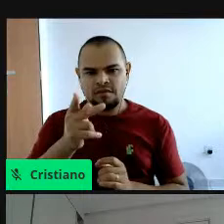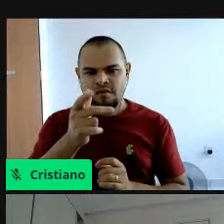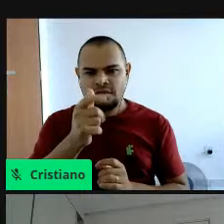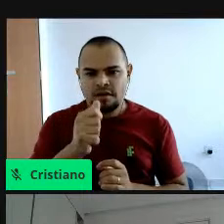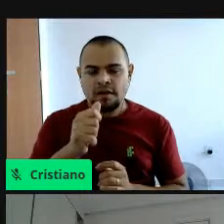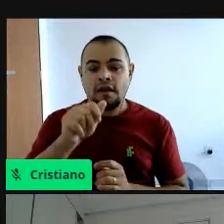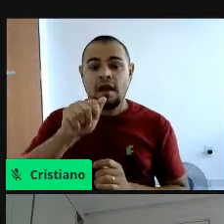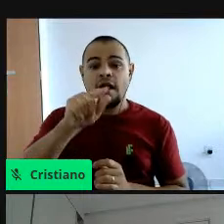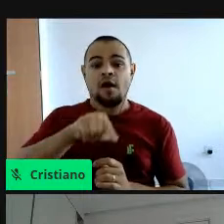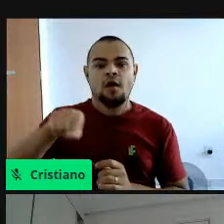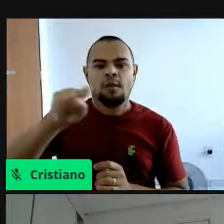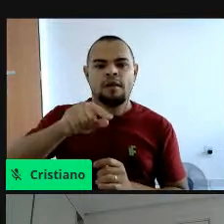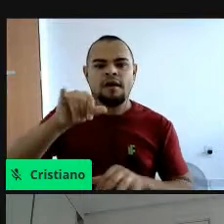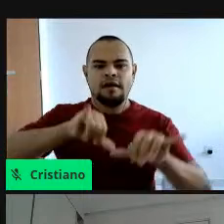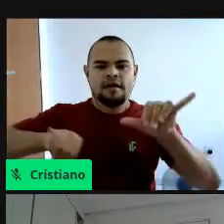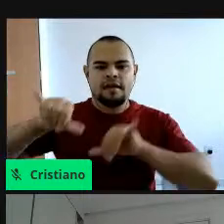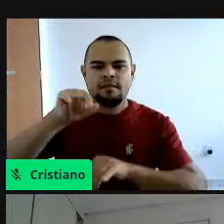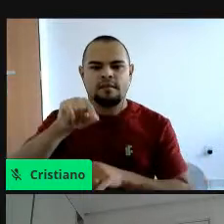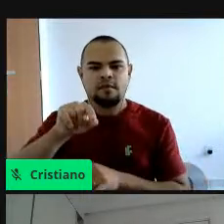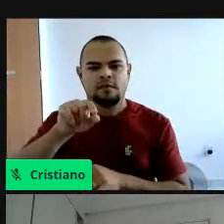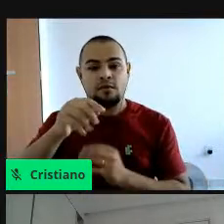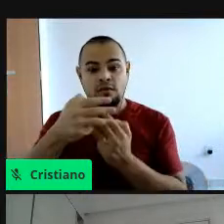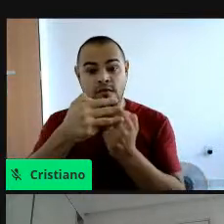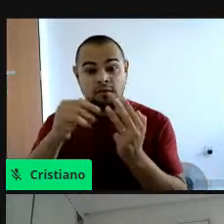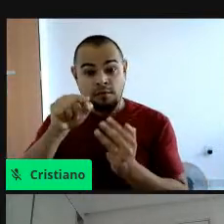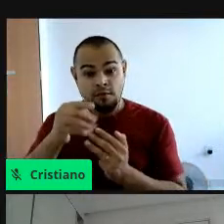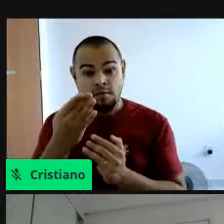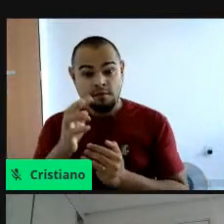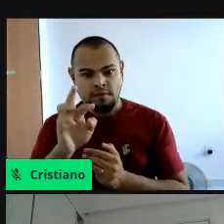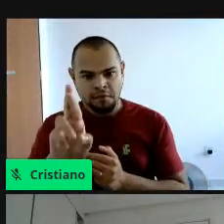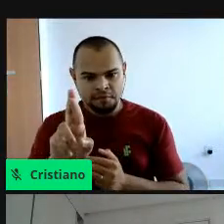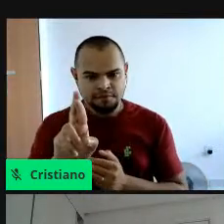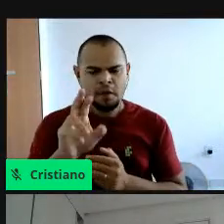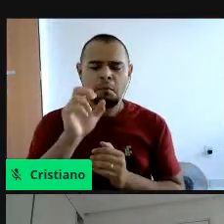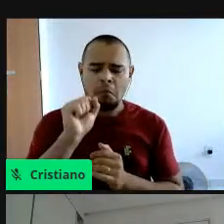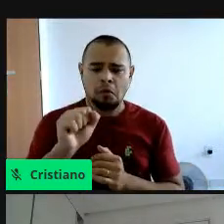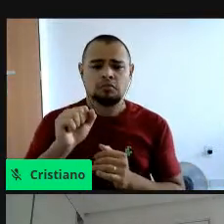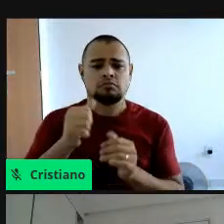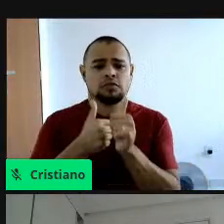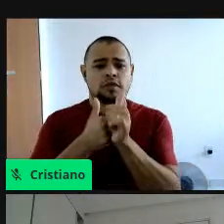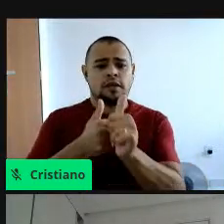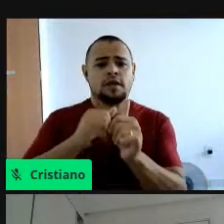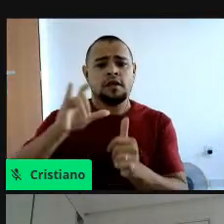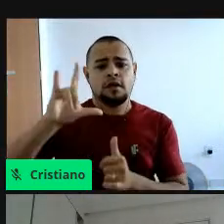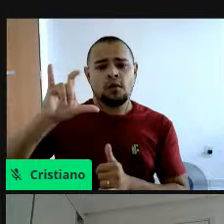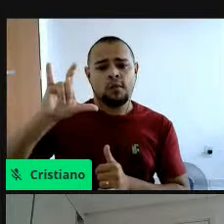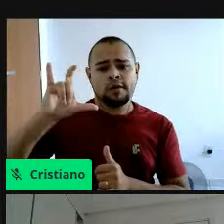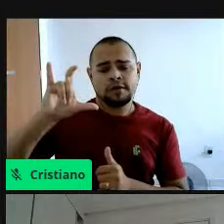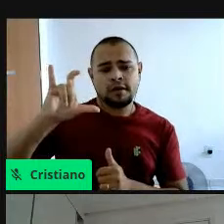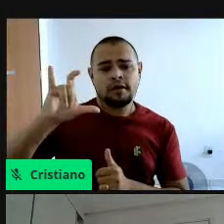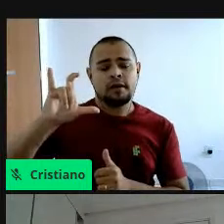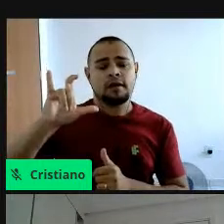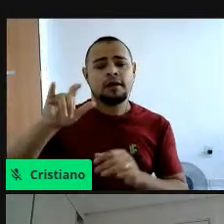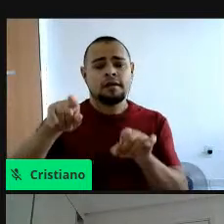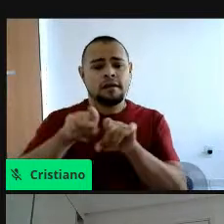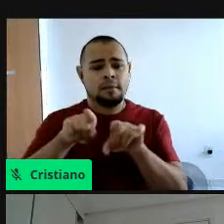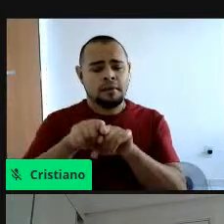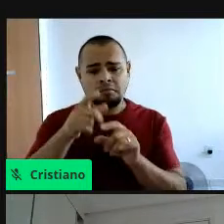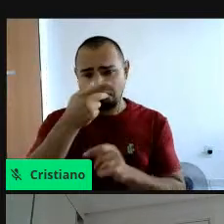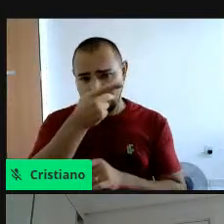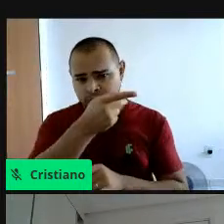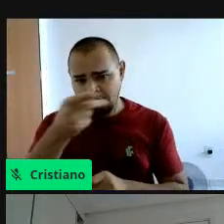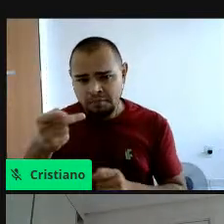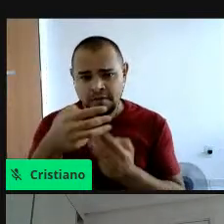projeto, pode seguir o Instagram, arroba, marisemplástico, arroba, reduza plástico, podem também fazer uma visita, lá na